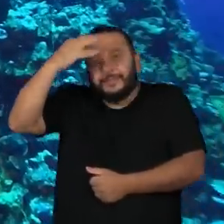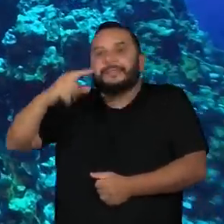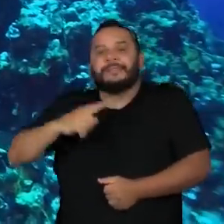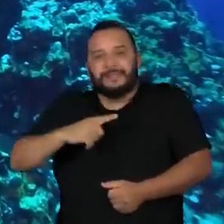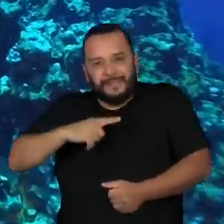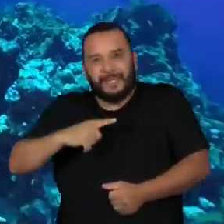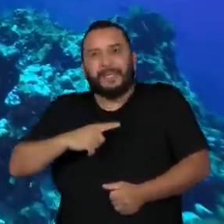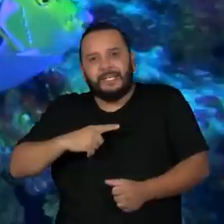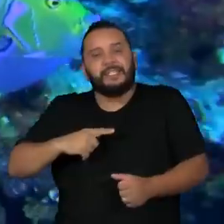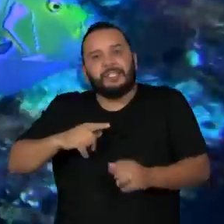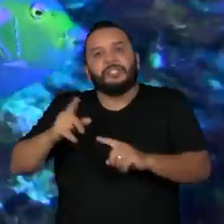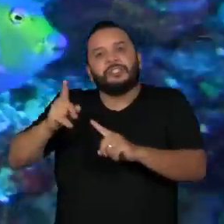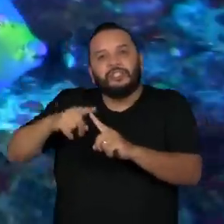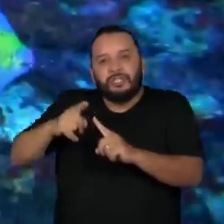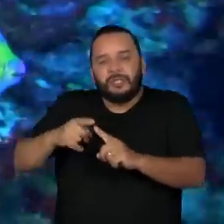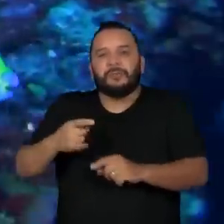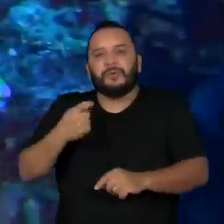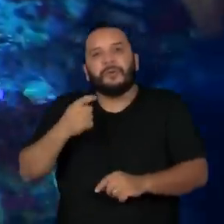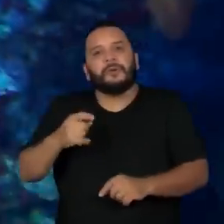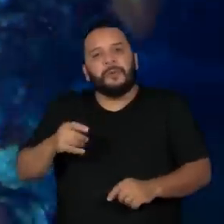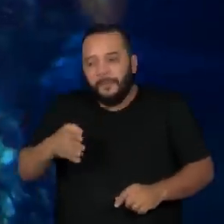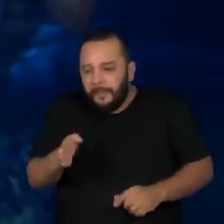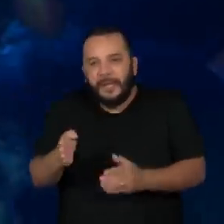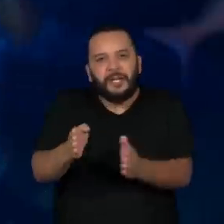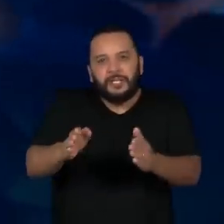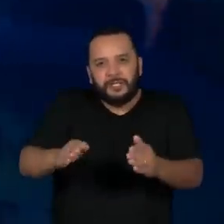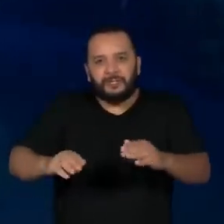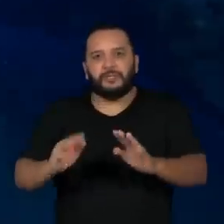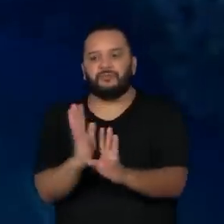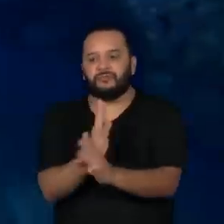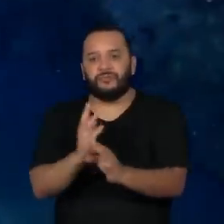diversidade de espécies em recifes de corais.